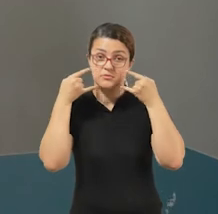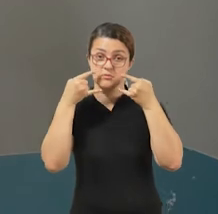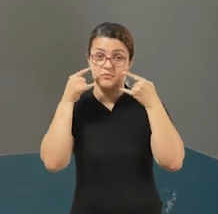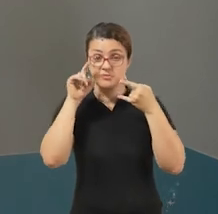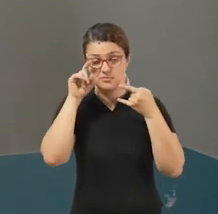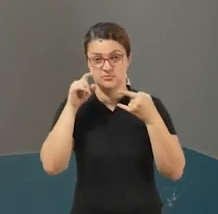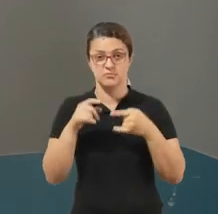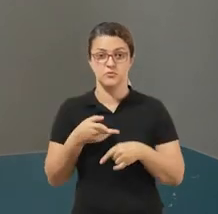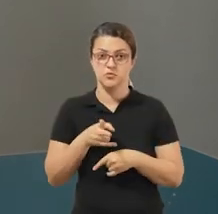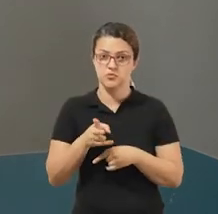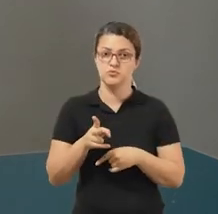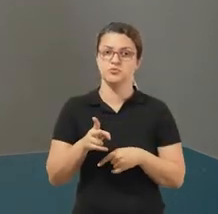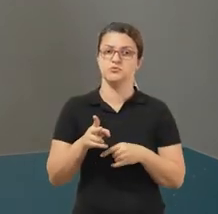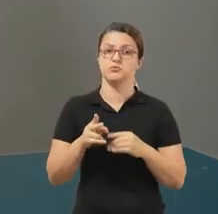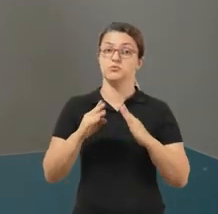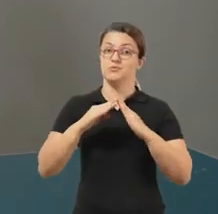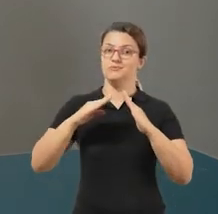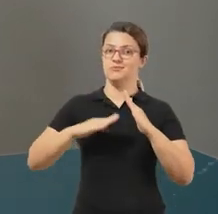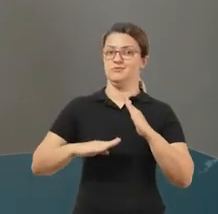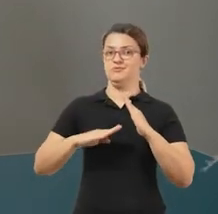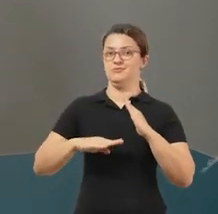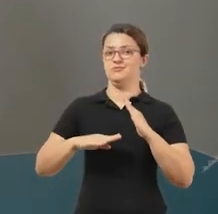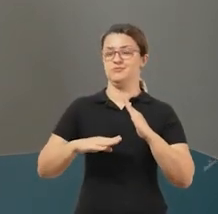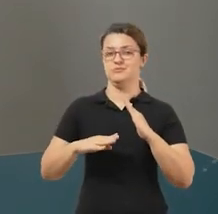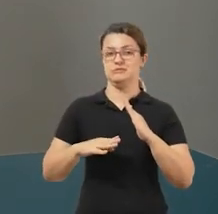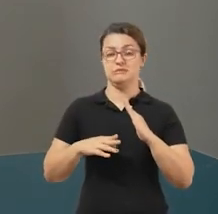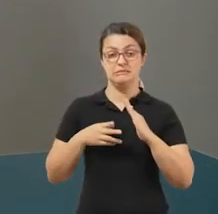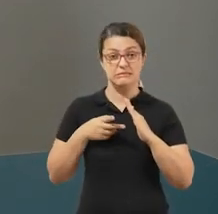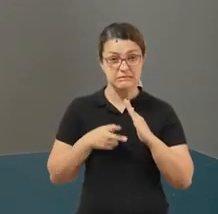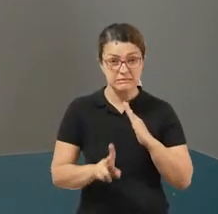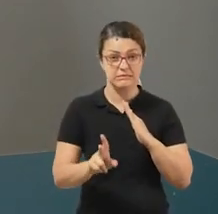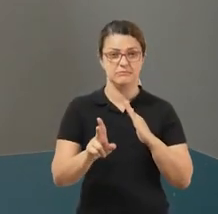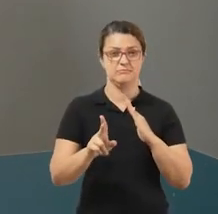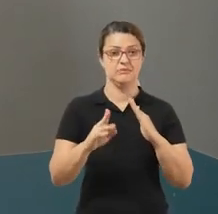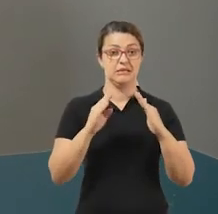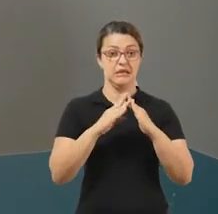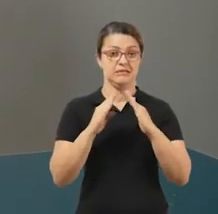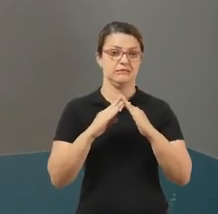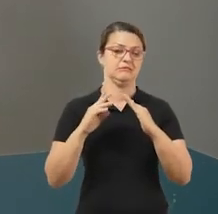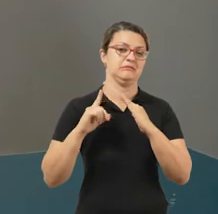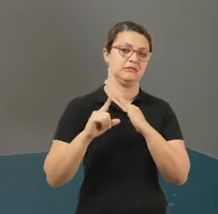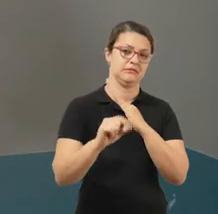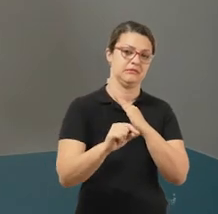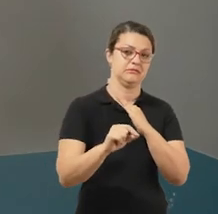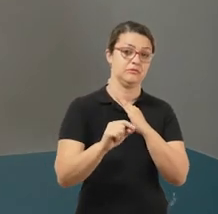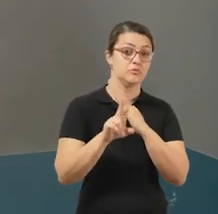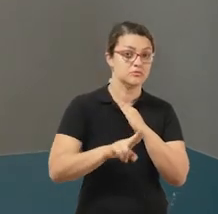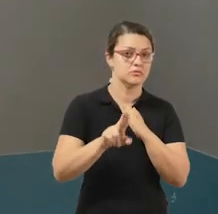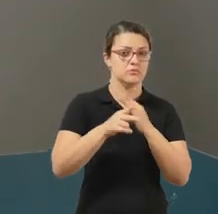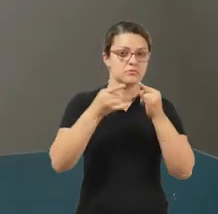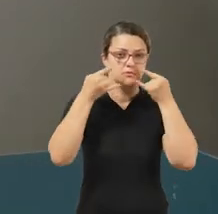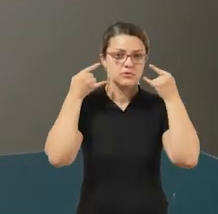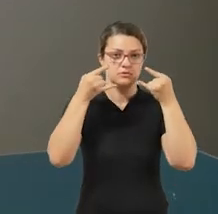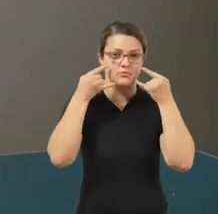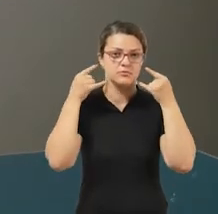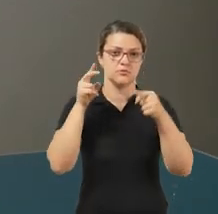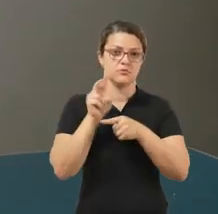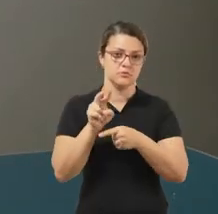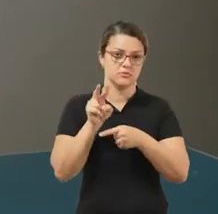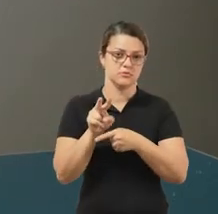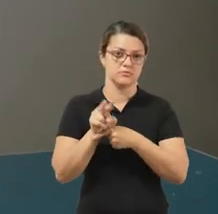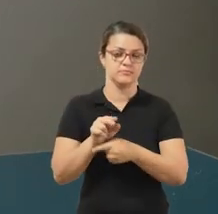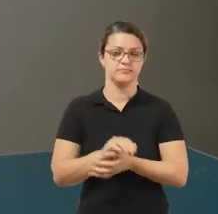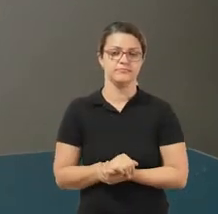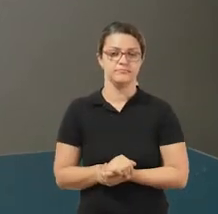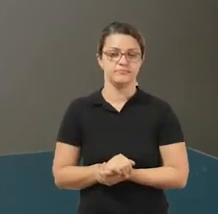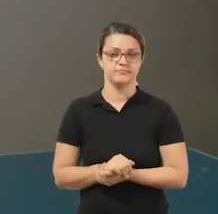continua em isolamento social e que nós temos que, toda vez que sair de casa, utilizar a máscara para se proteger. Tudo bem? Então, eu trouxe para